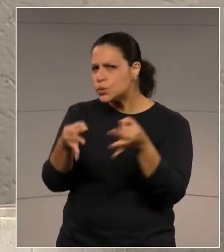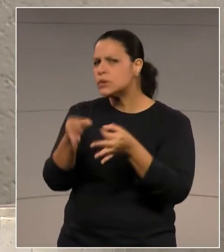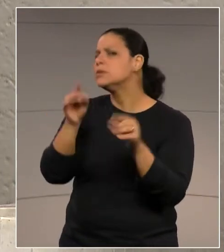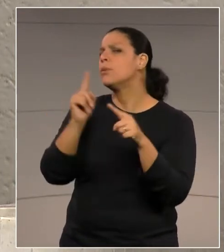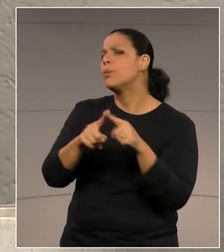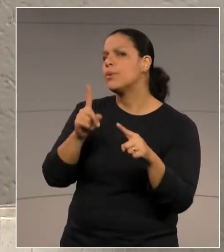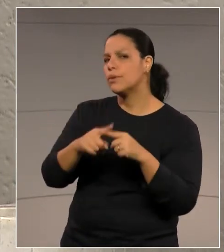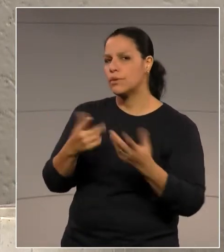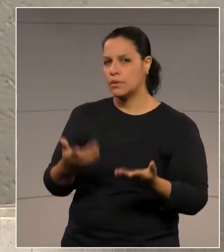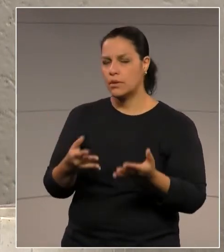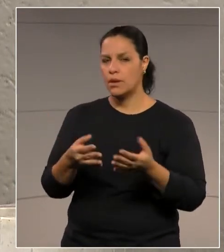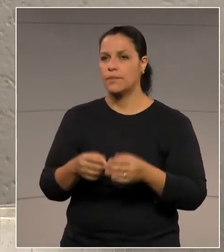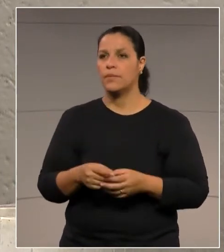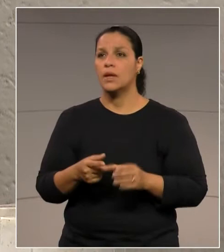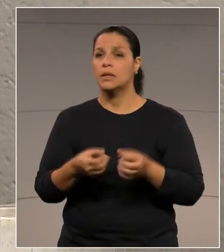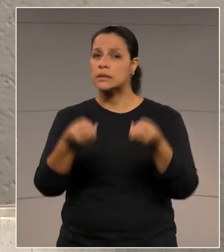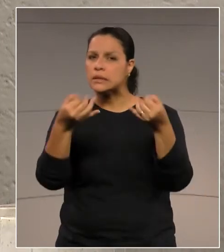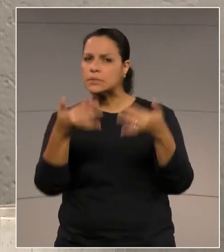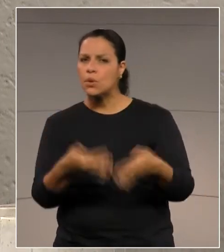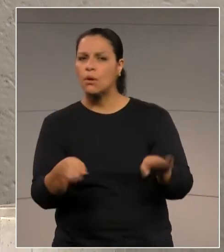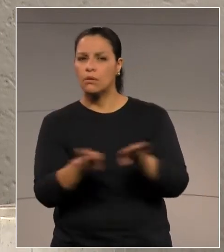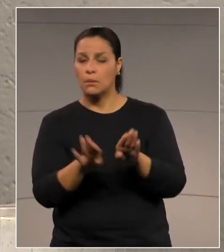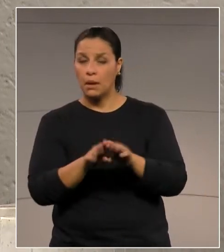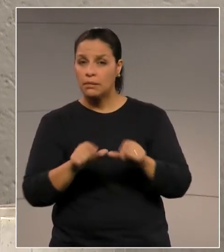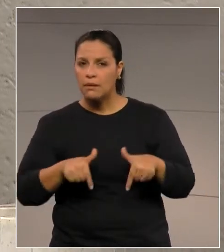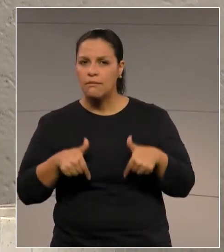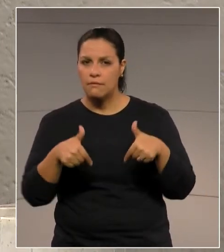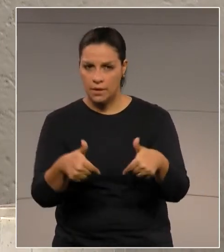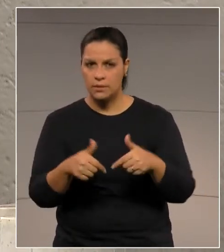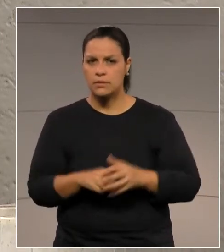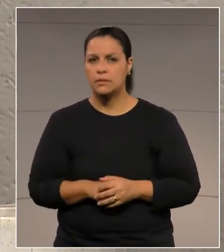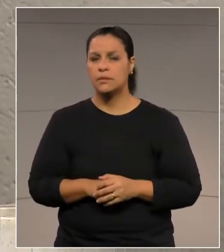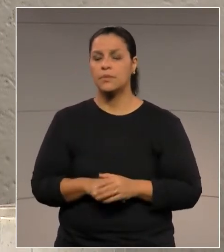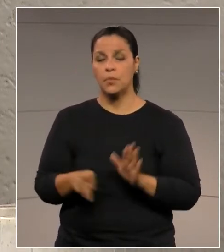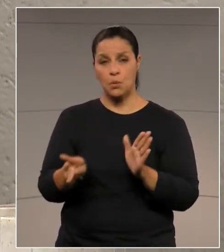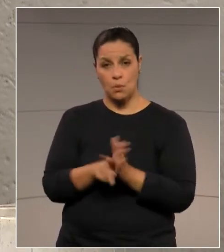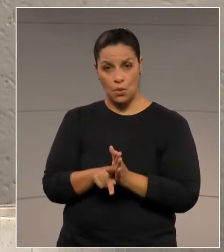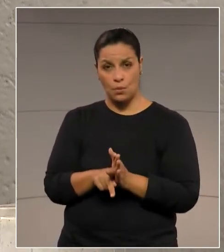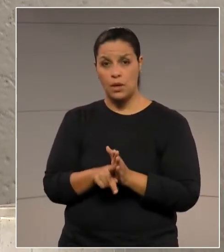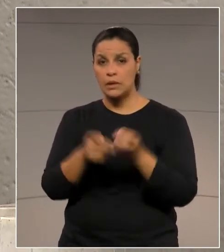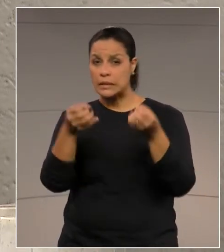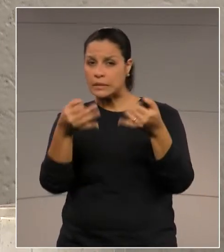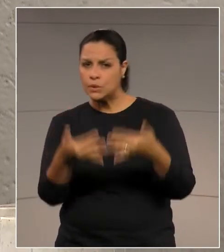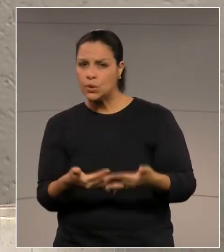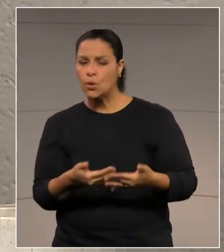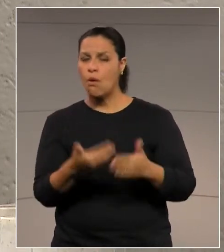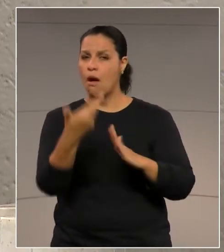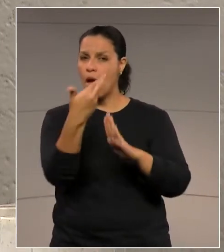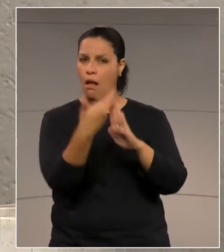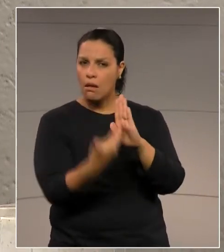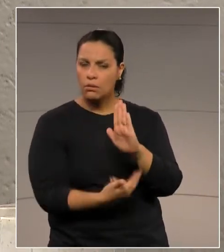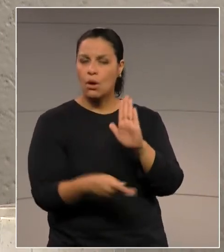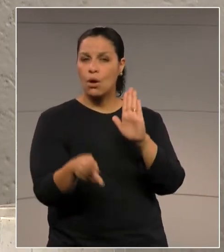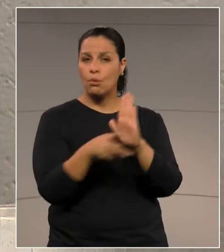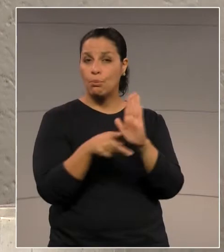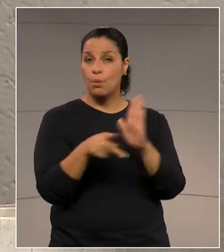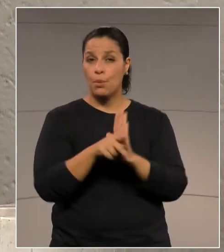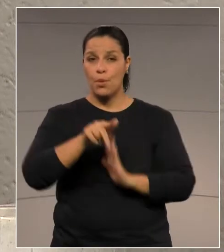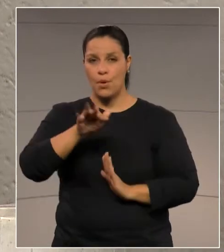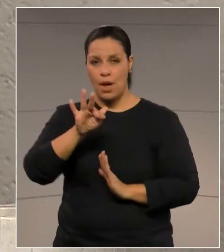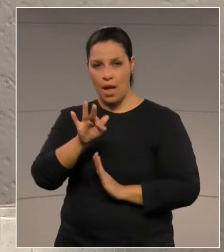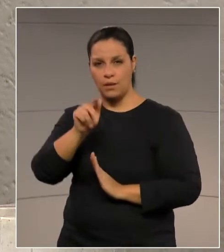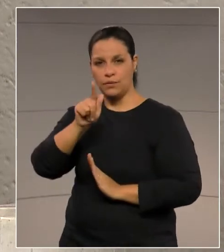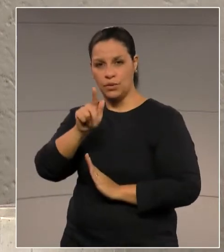a alegação dessa defesa em relação a esse relatório da Fundação Getúlio